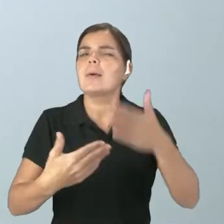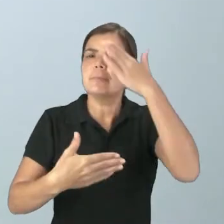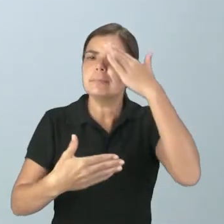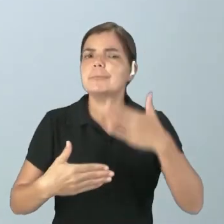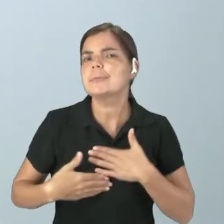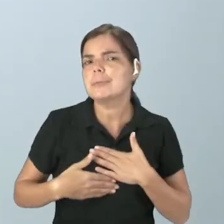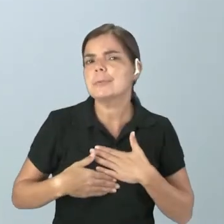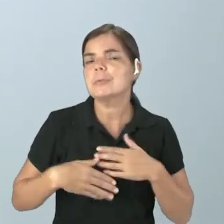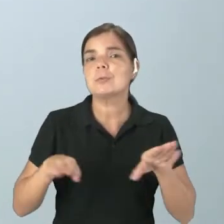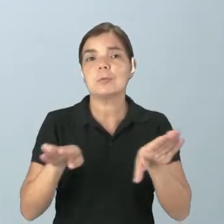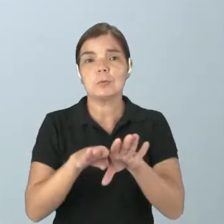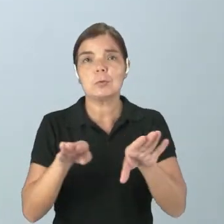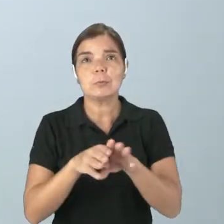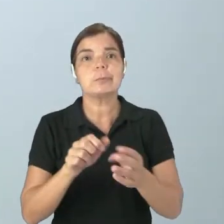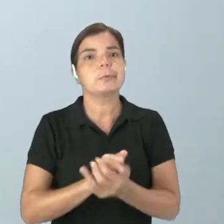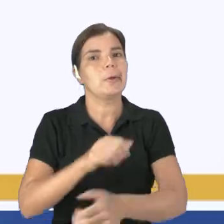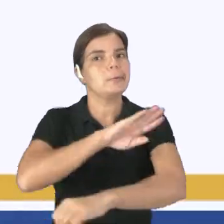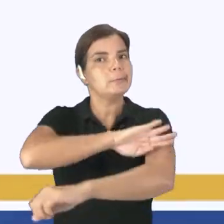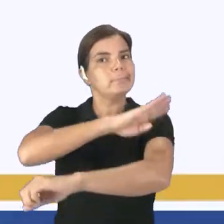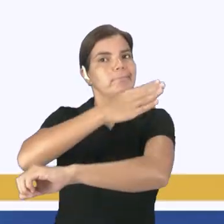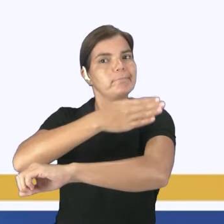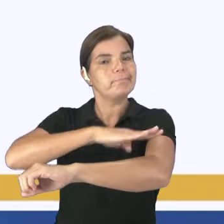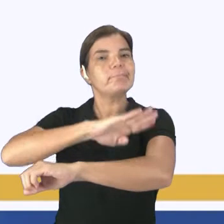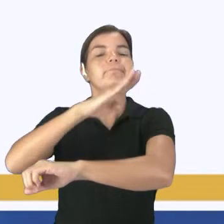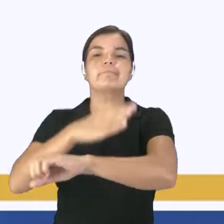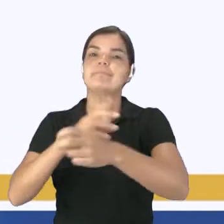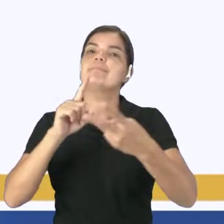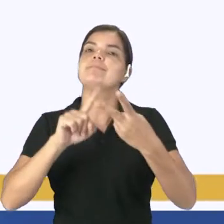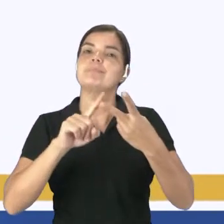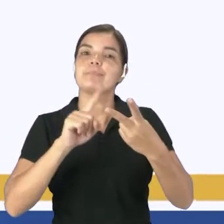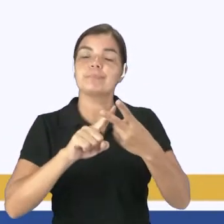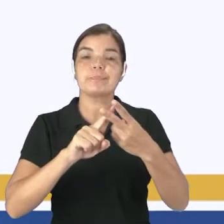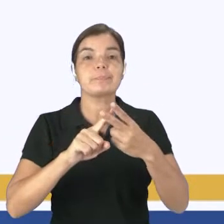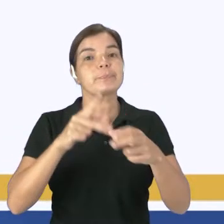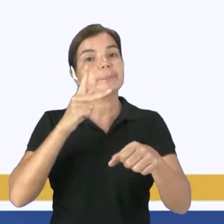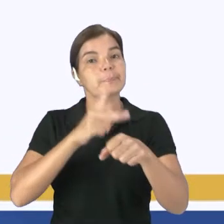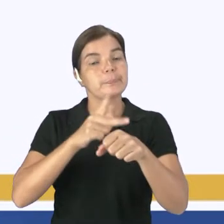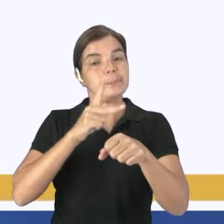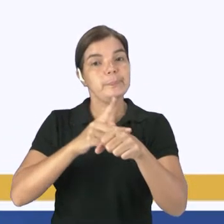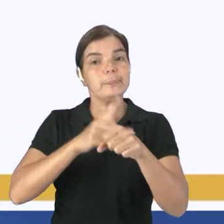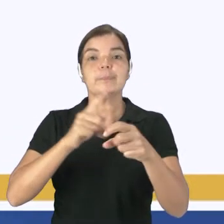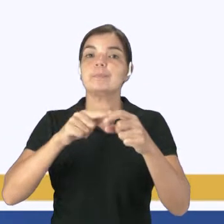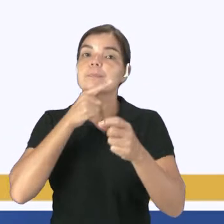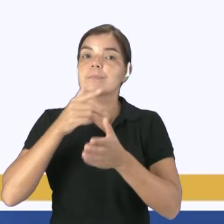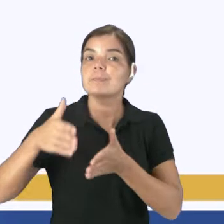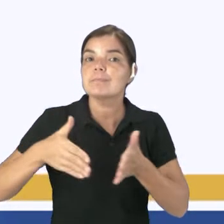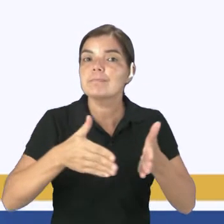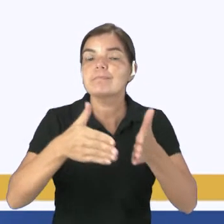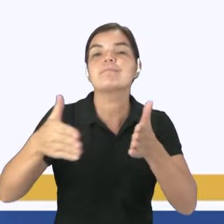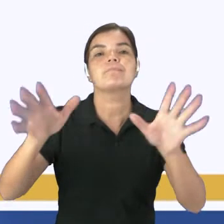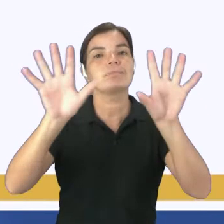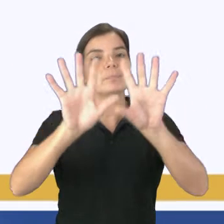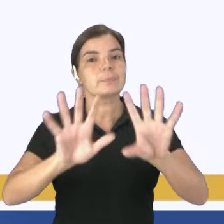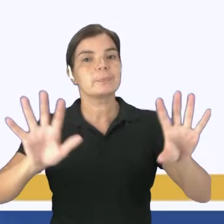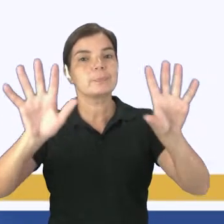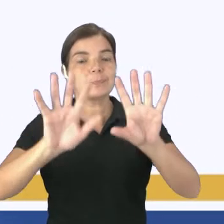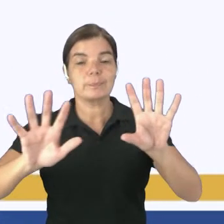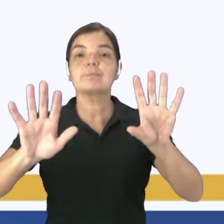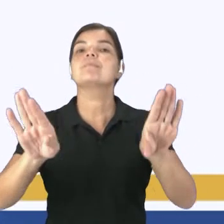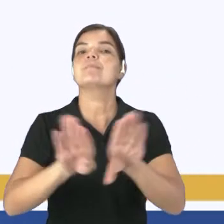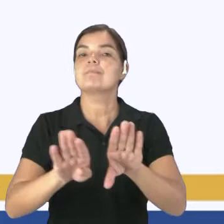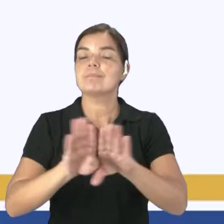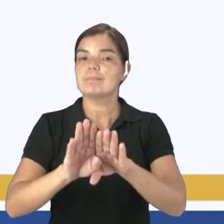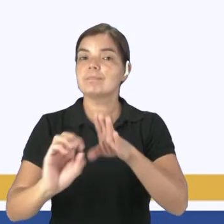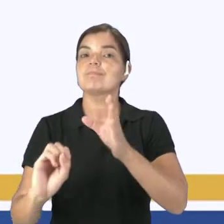relevo, né? Podemos ter também as rochas, os solos, os rios, os climas, a vegetação, né? E a